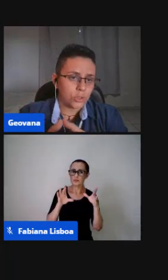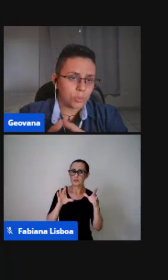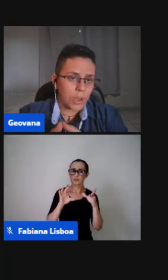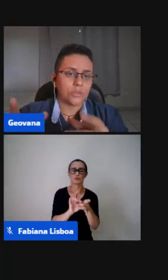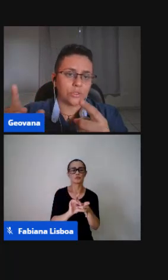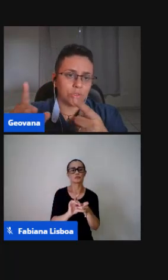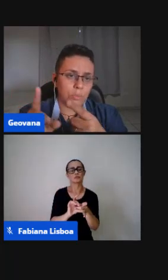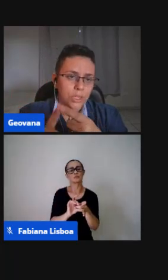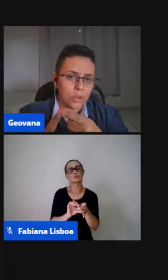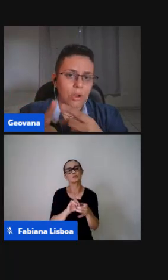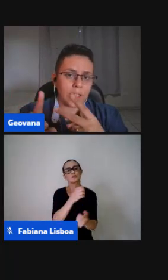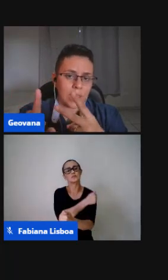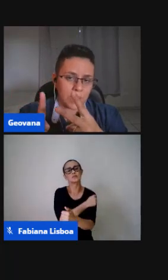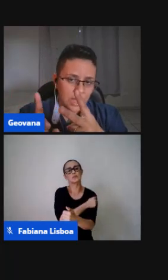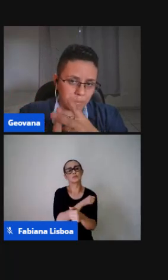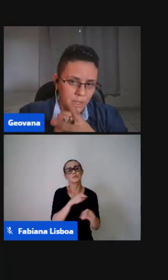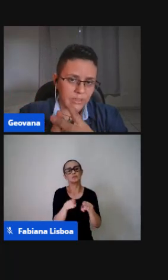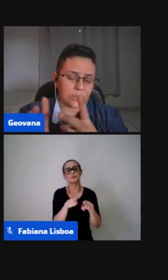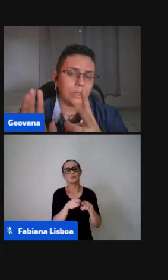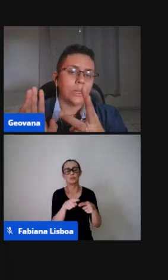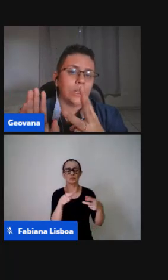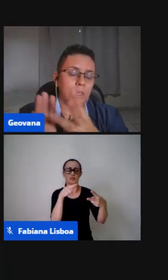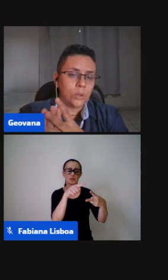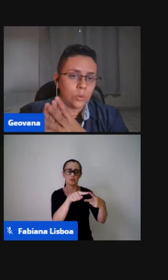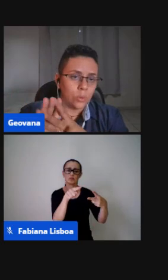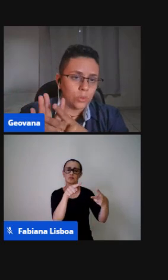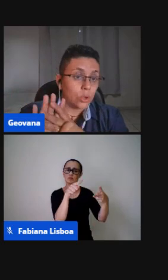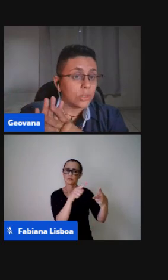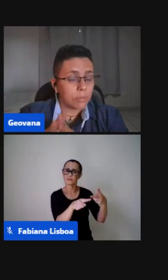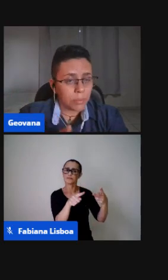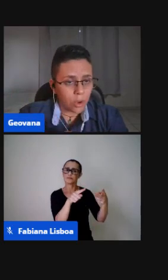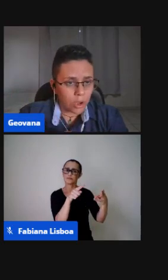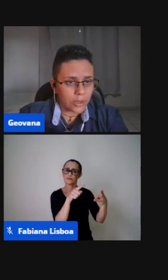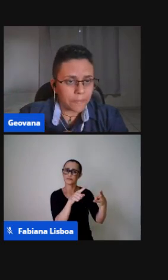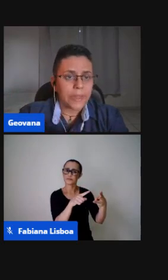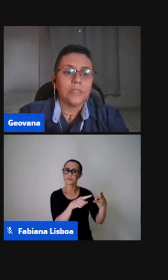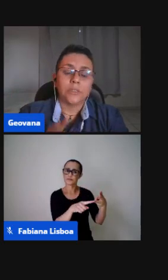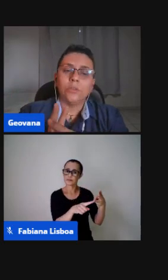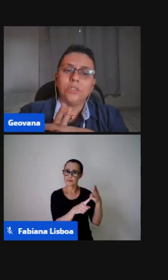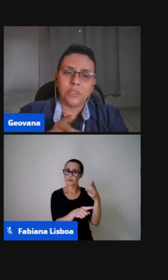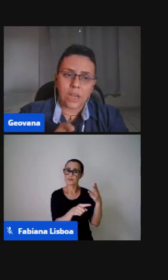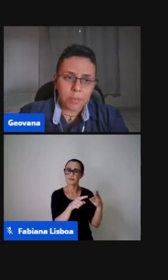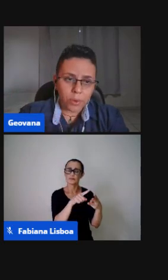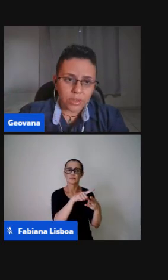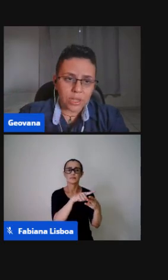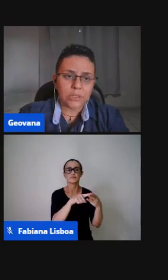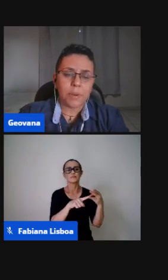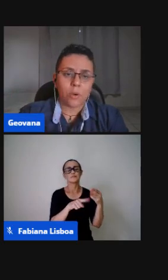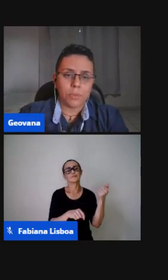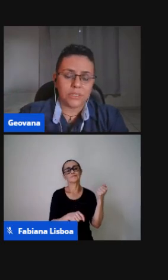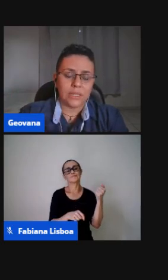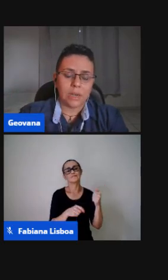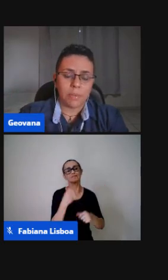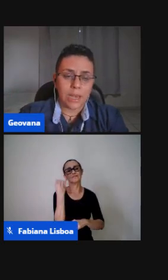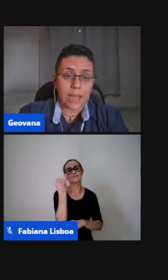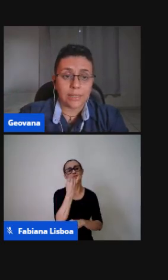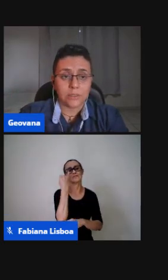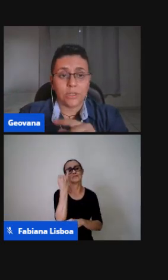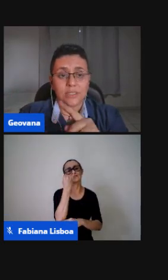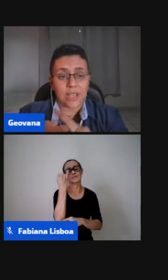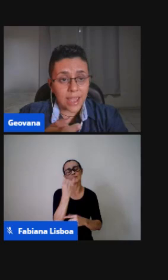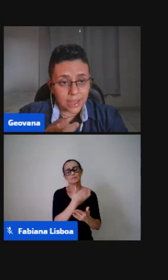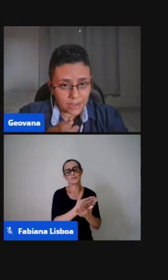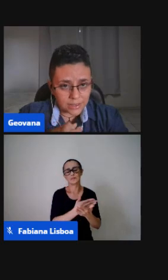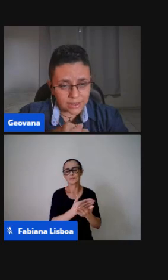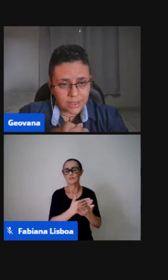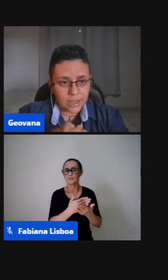os jogos básicos dominó quebra-cabeça e o jogo da memória são de extrema importância para começar a trabalhar a